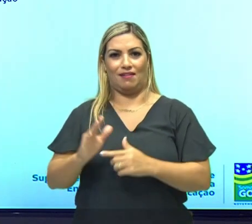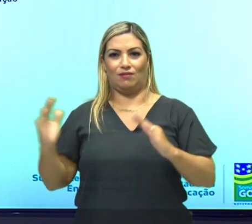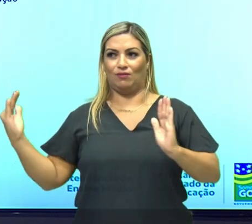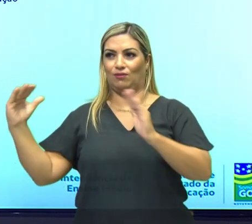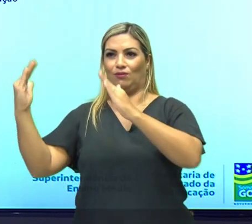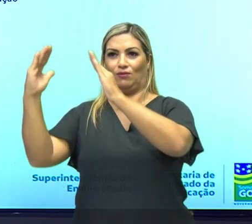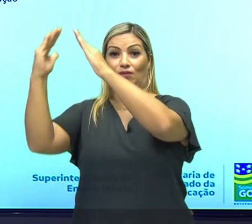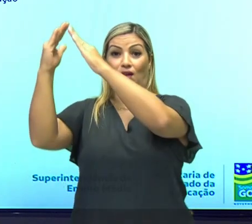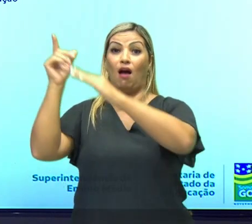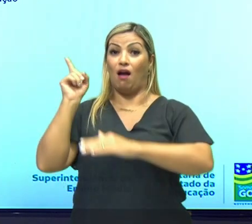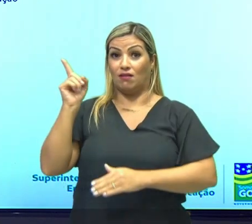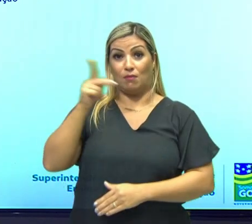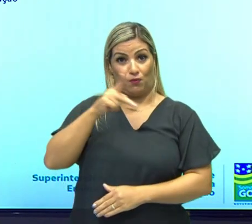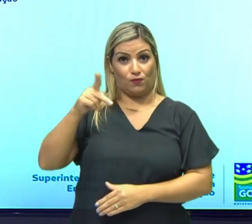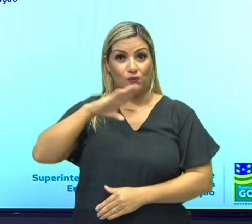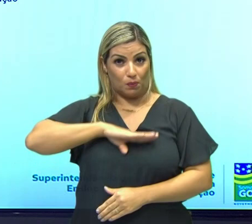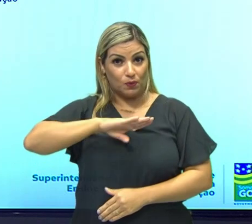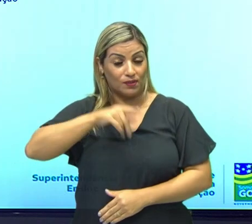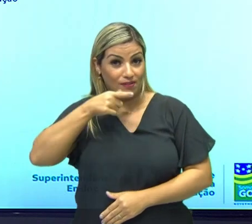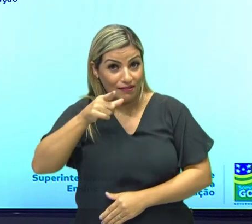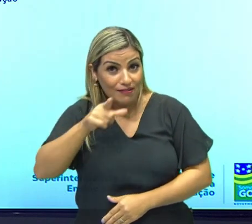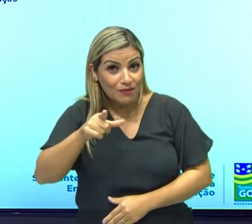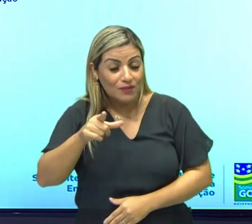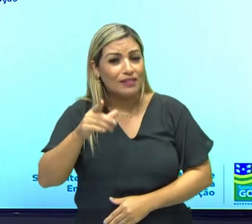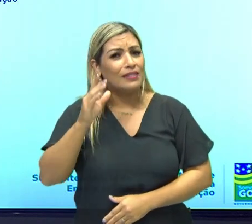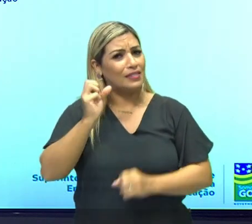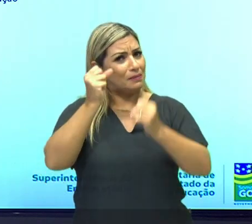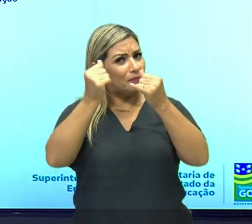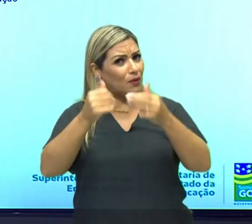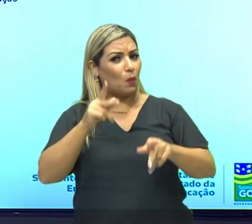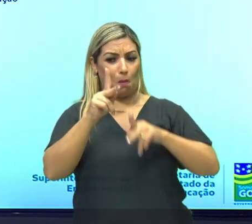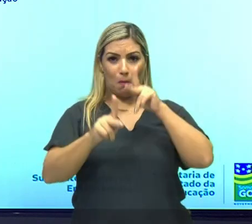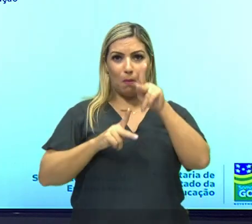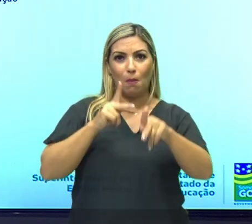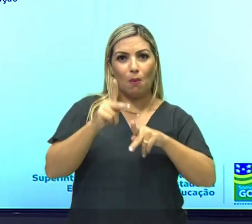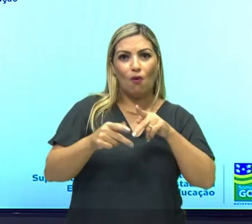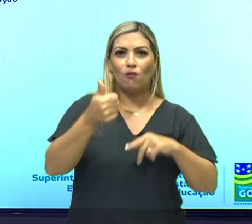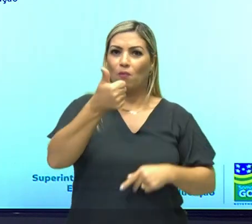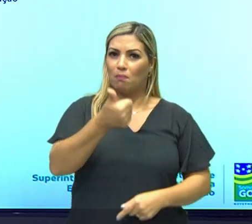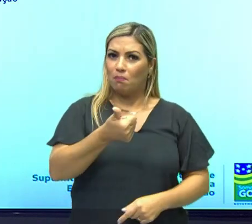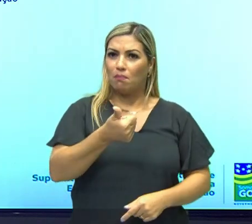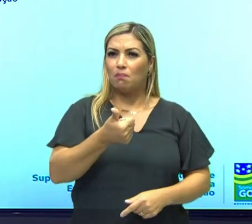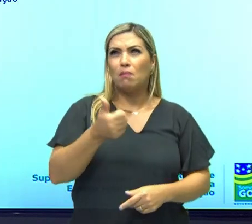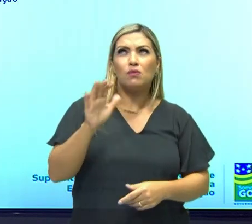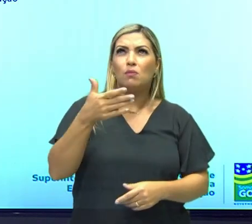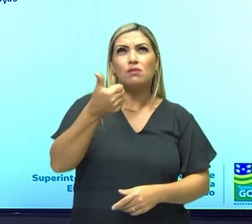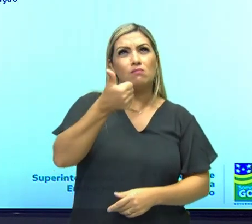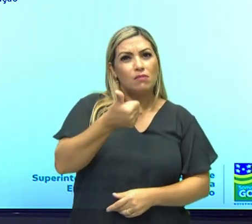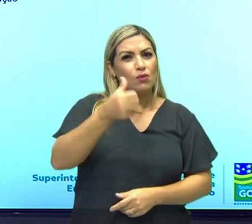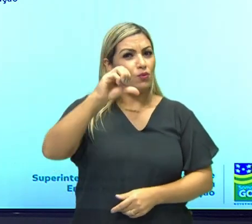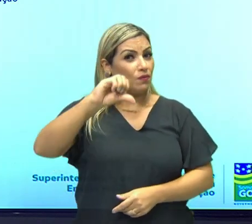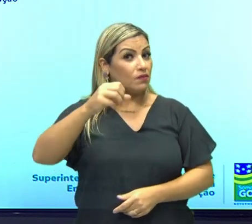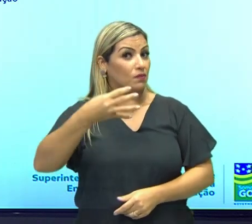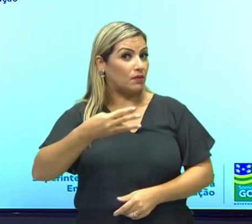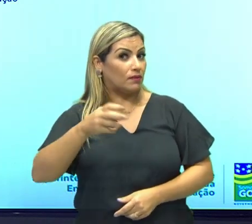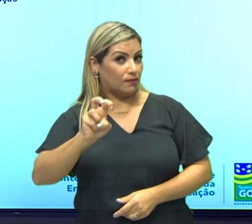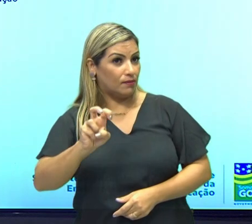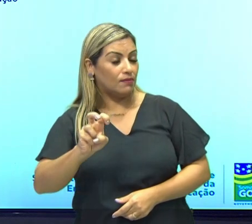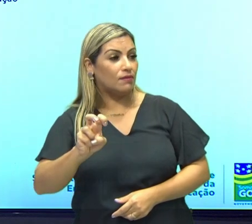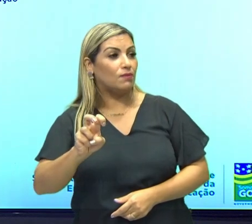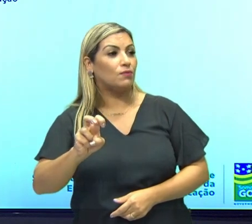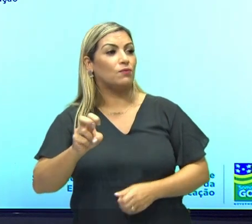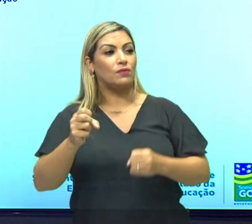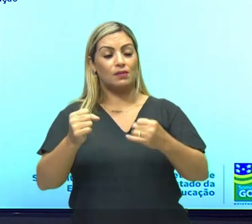a professora de língua portuguesa falou da população de meados de 1945, ali